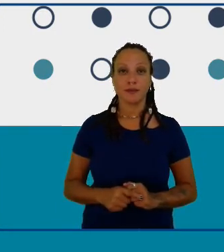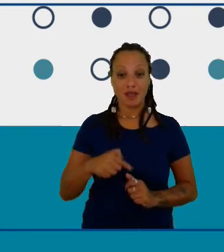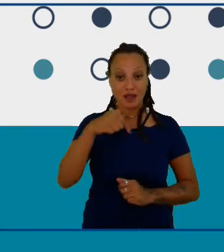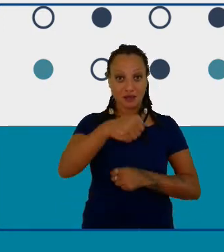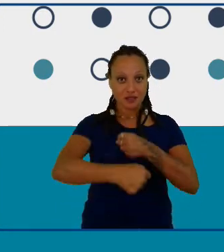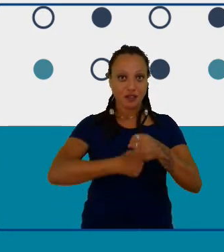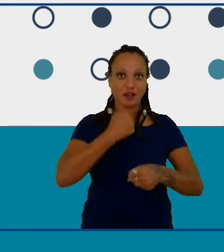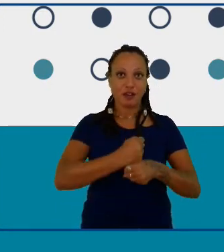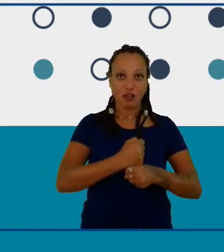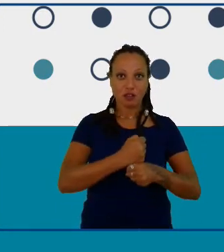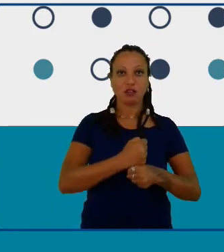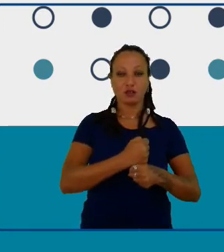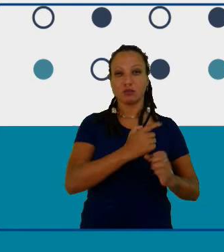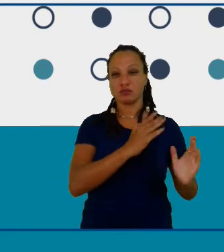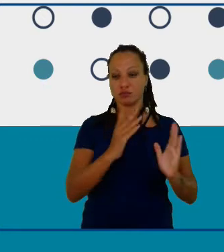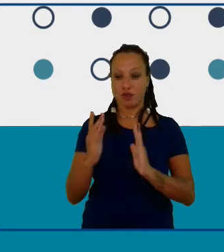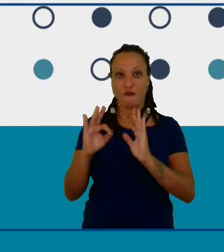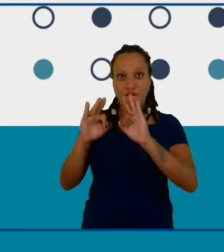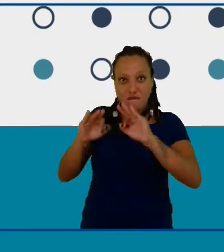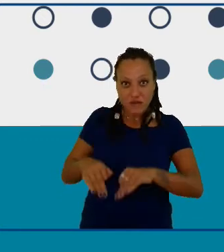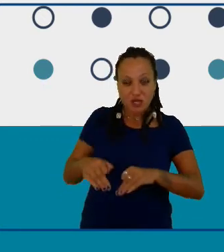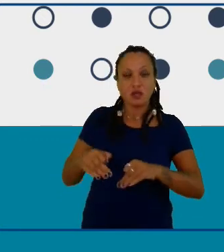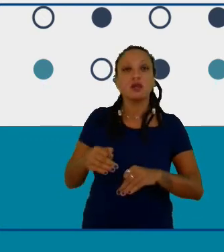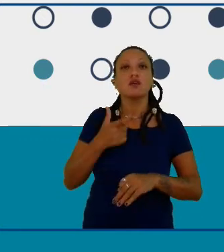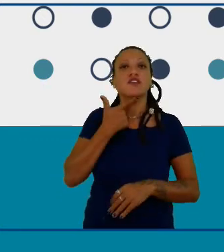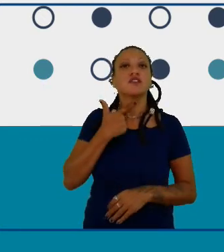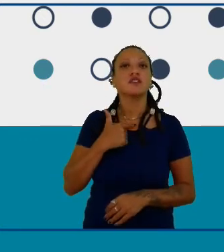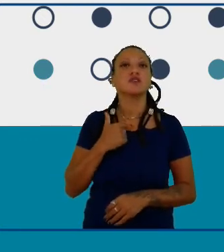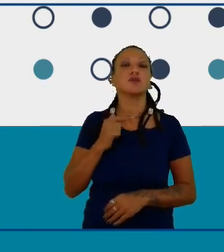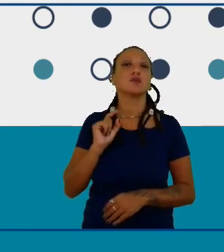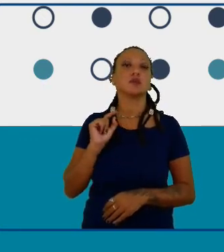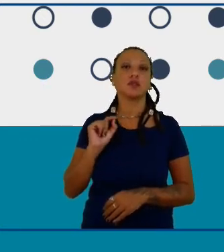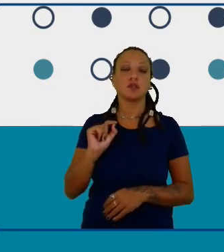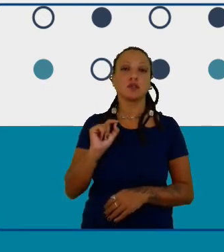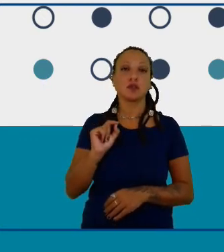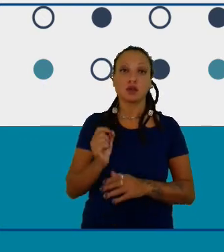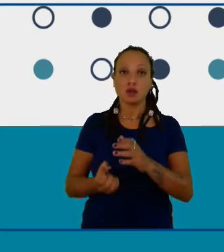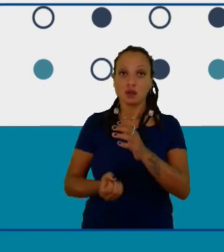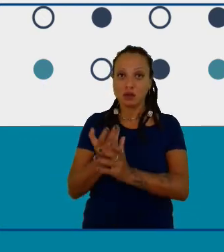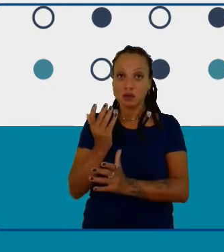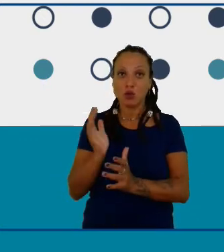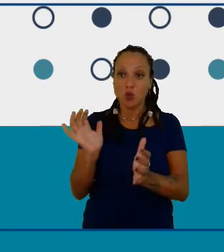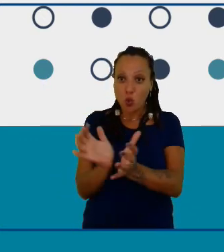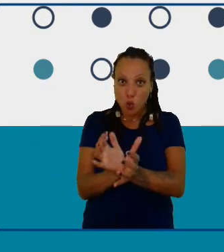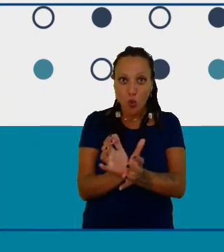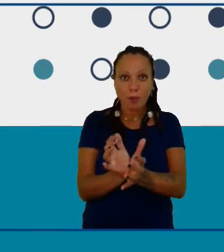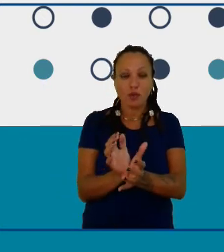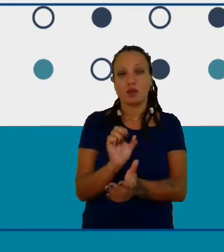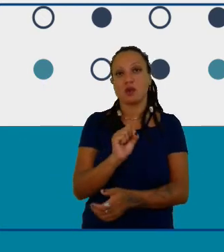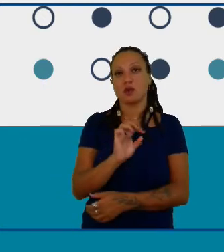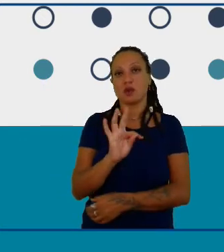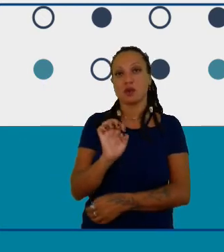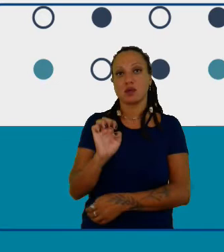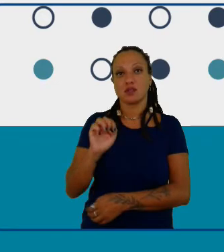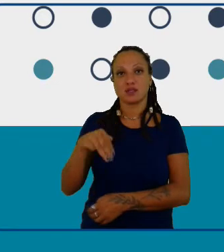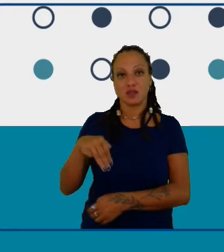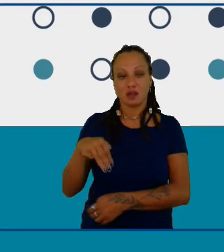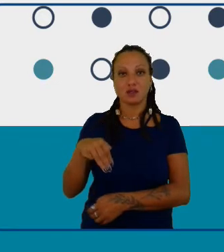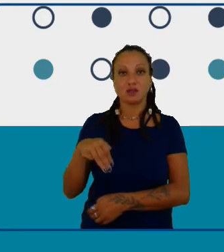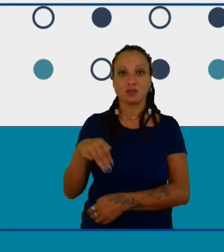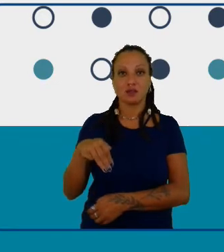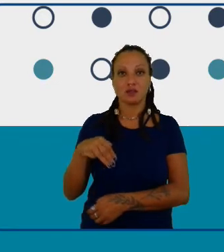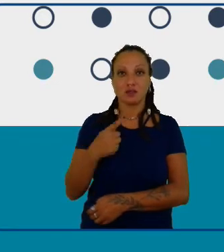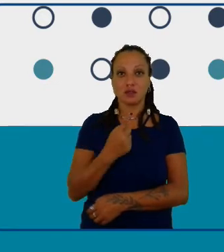nós tenhamos clubes de ciências STEM desculpa clubes de STEM e nessas 12